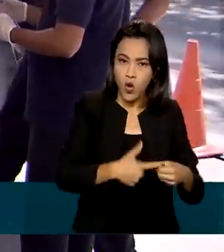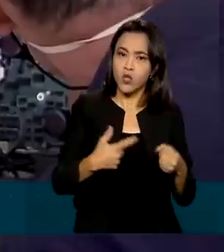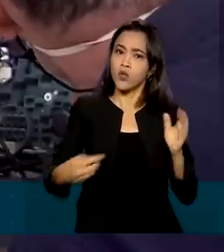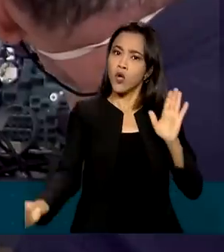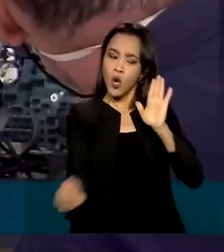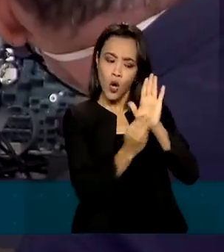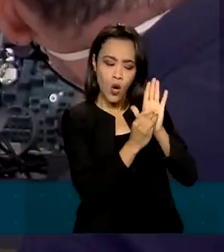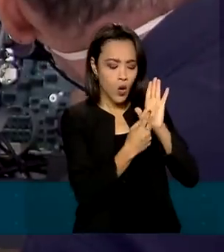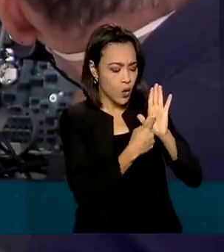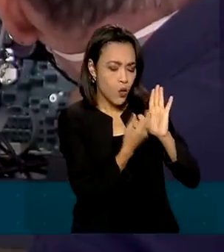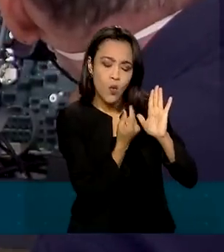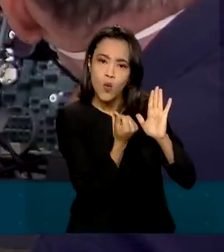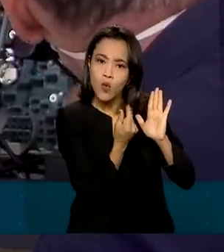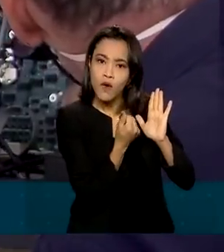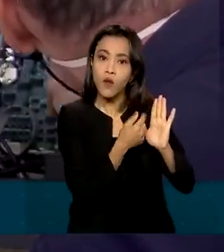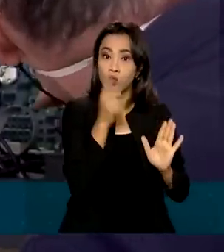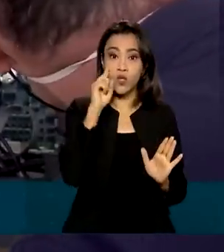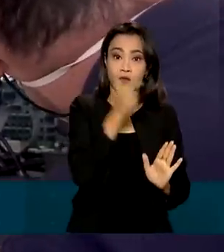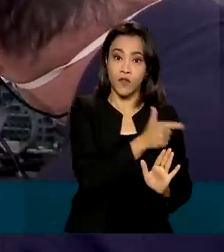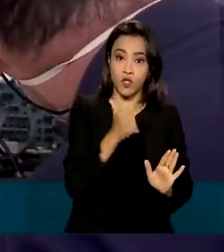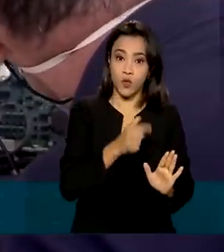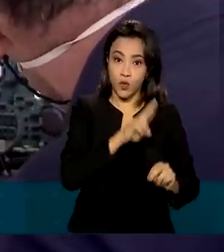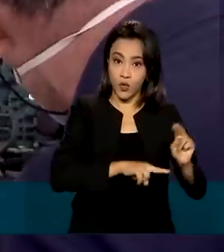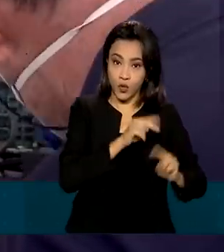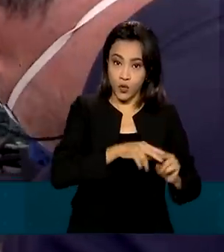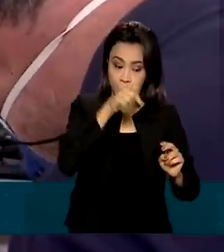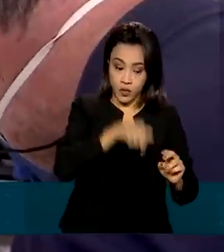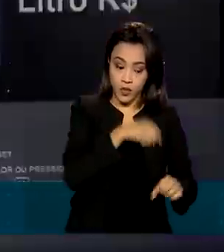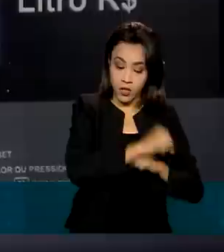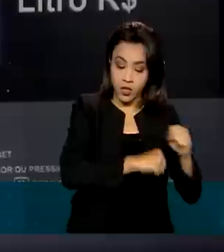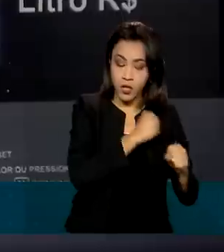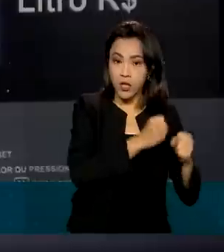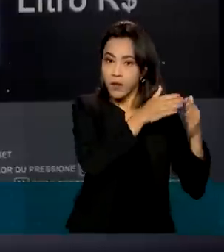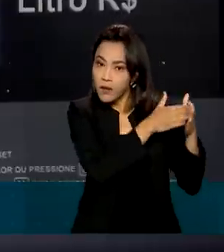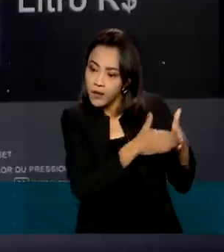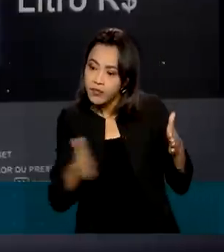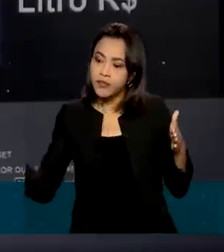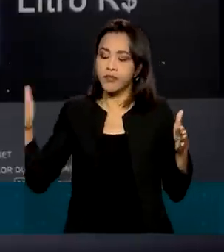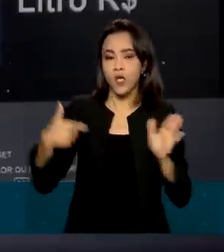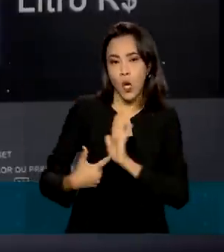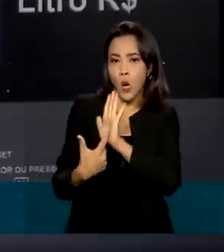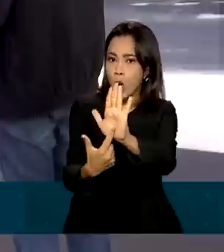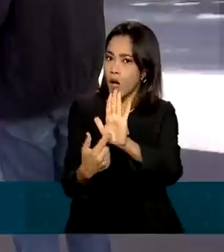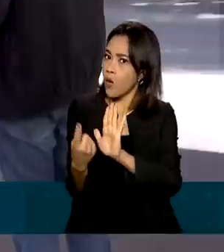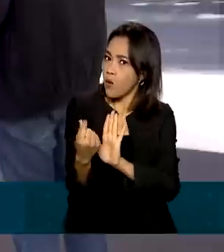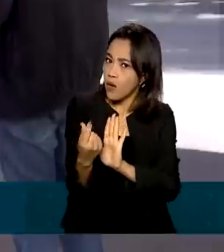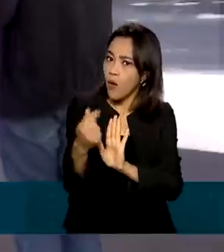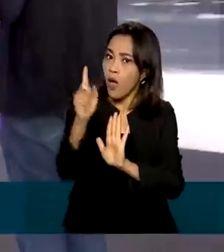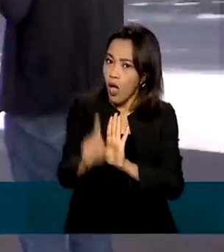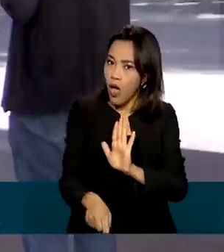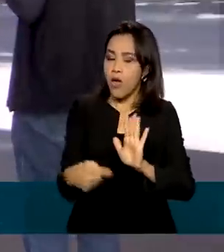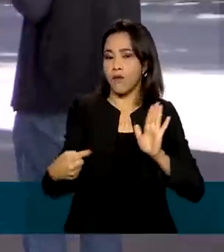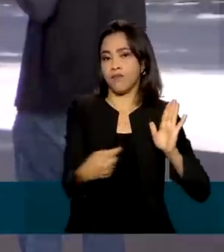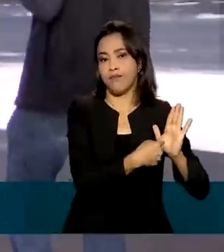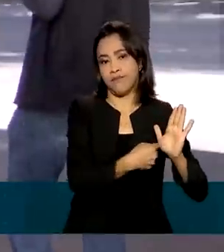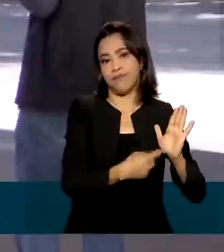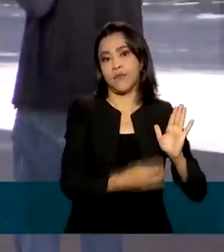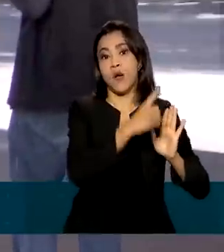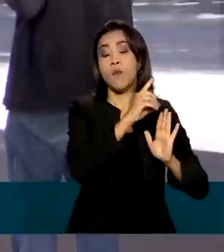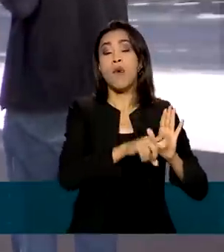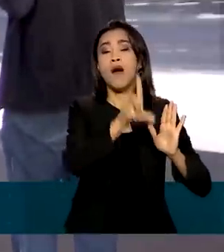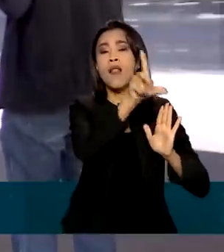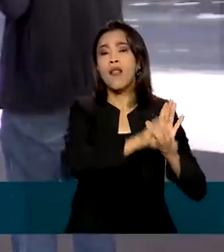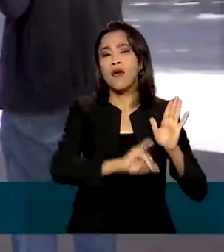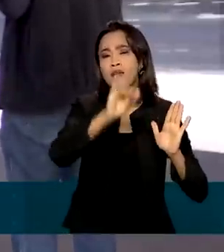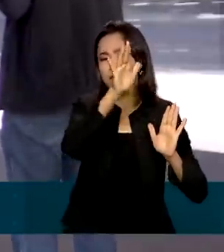consumidores no dia 22 de junho deste ano e também depois desse dia e daqui para frente. Essa é a data da publicação daquela lei federal